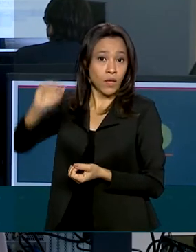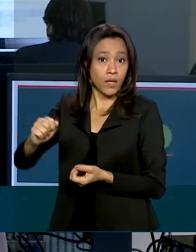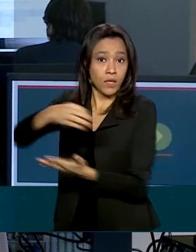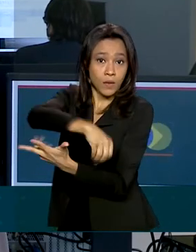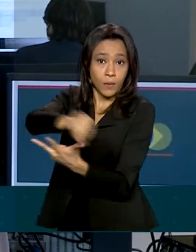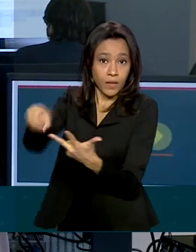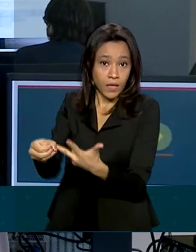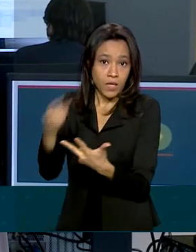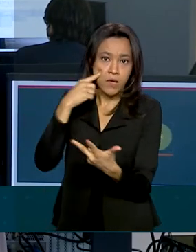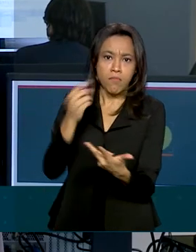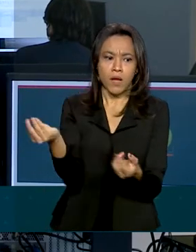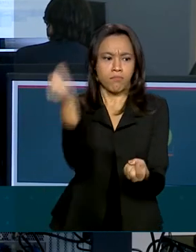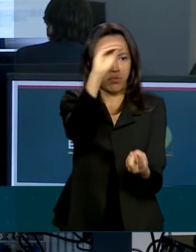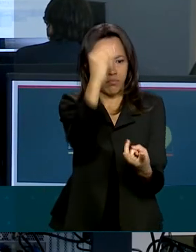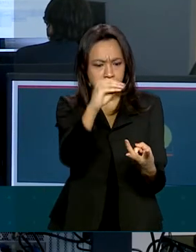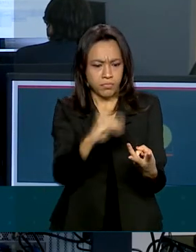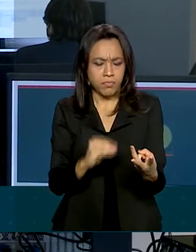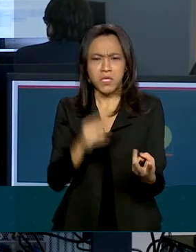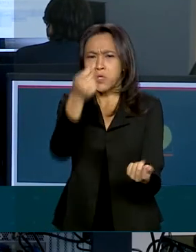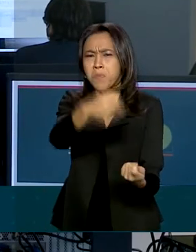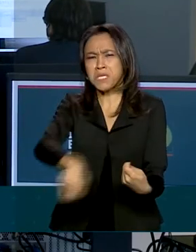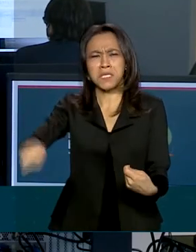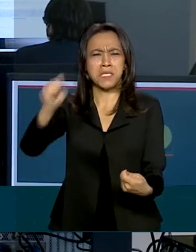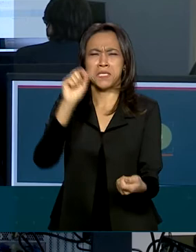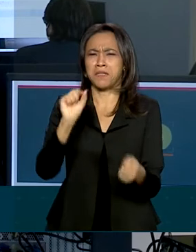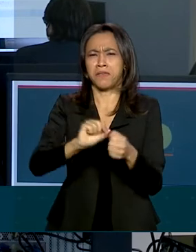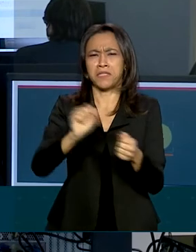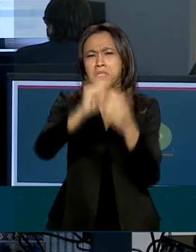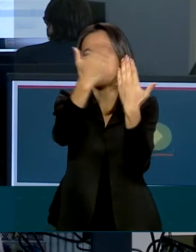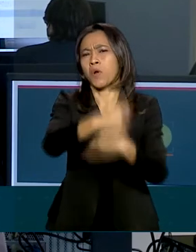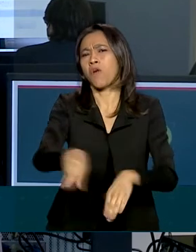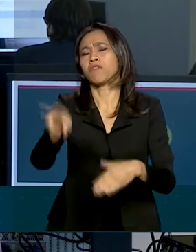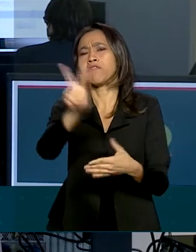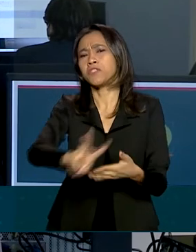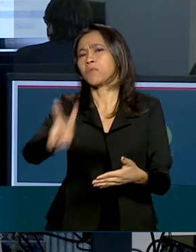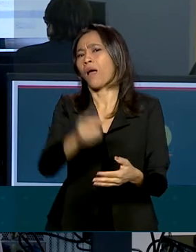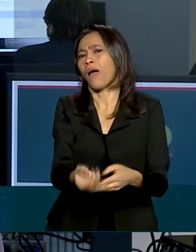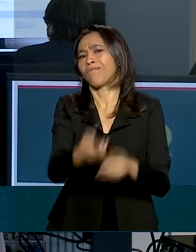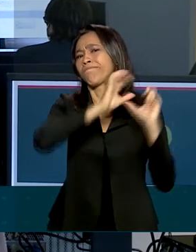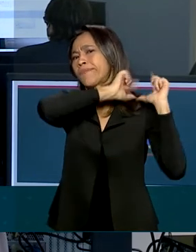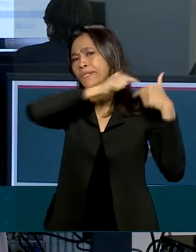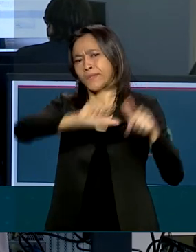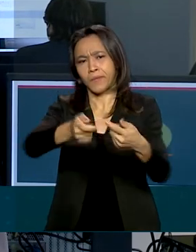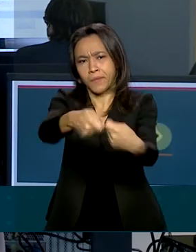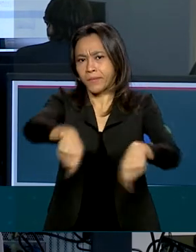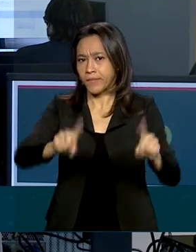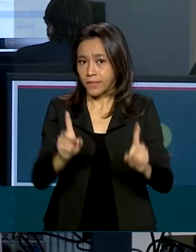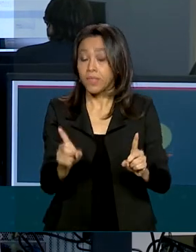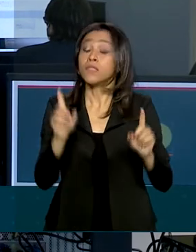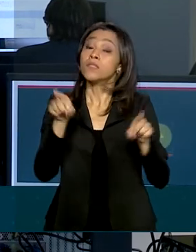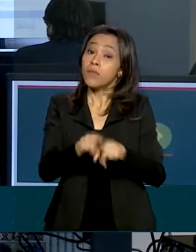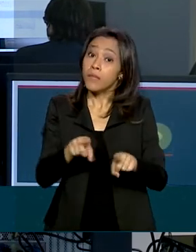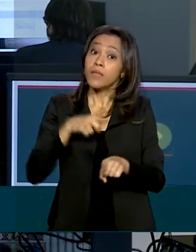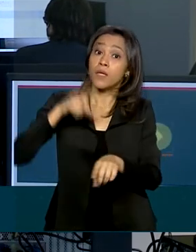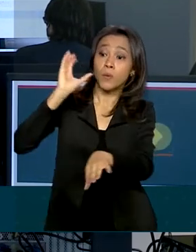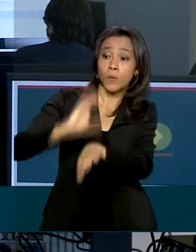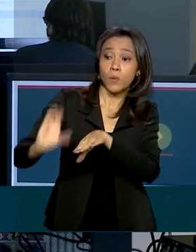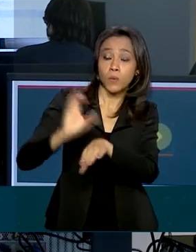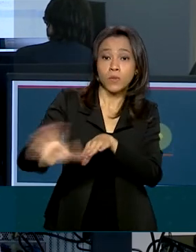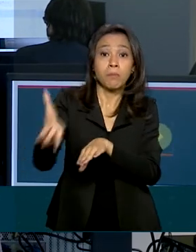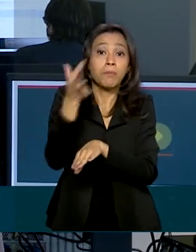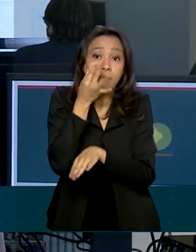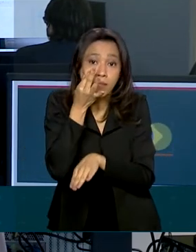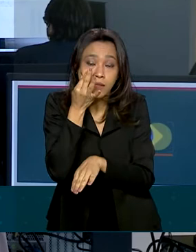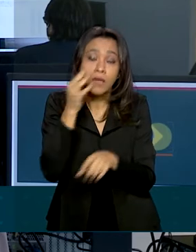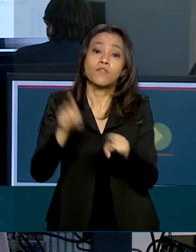os candidatos que não precisam fazer aquele vestibular tradicional. Pela primeira vez, além dos cursos de graduação presenciais, foram abertas vagas na